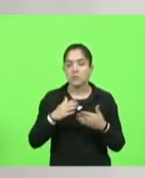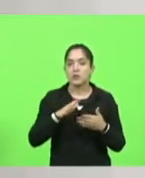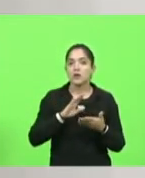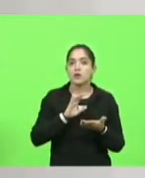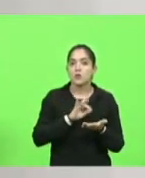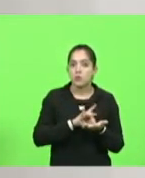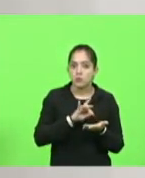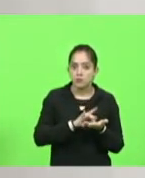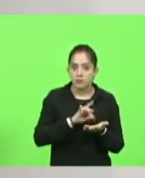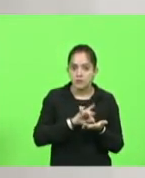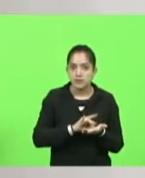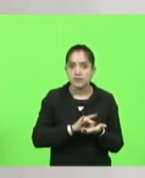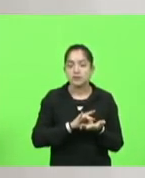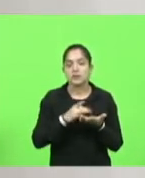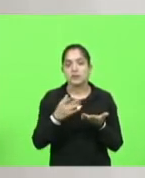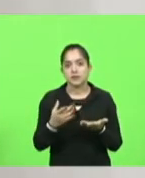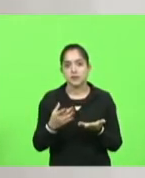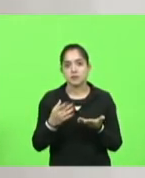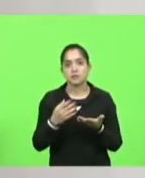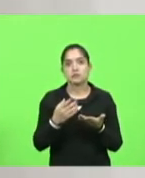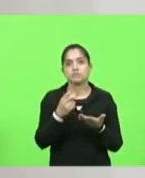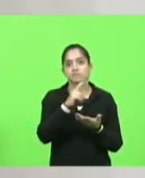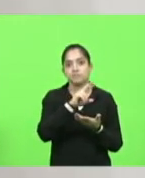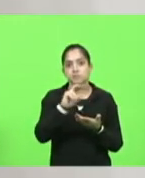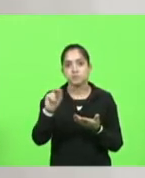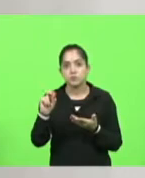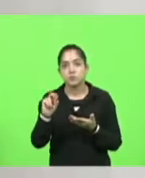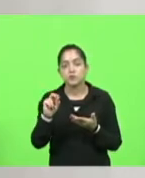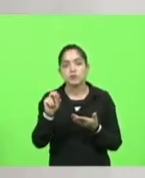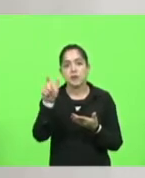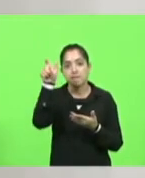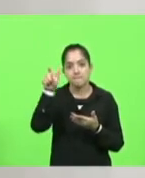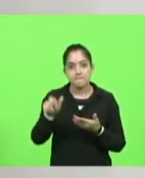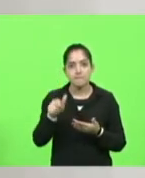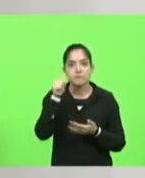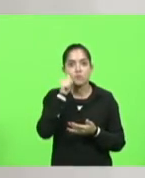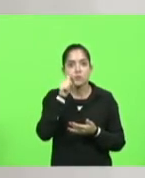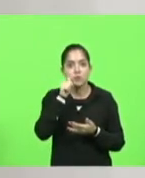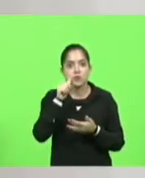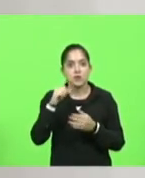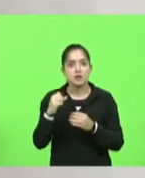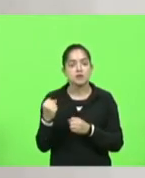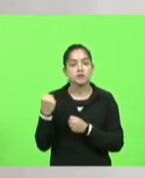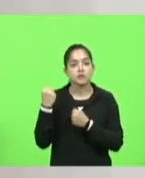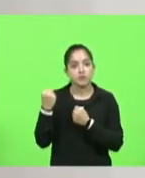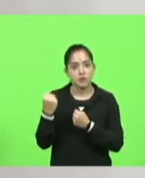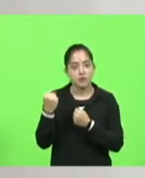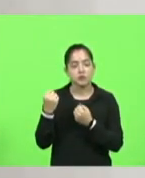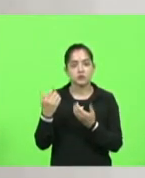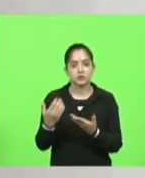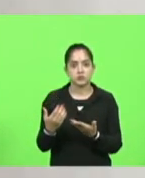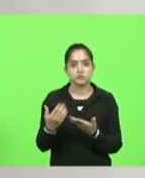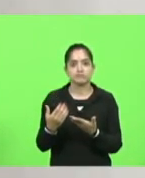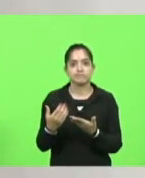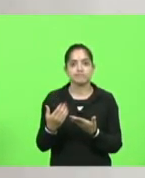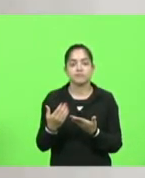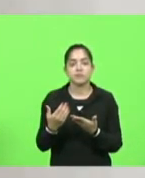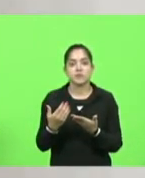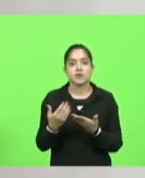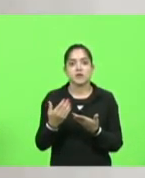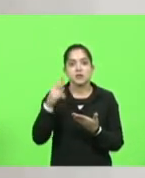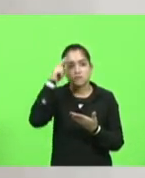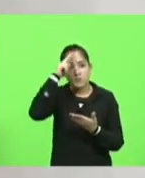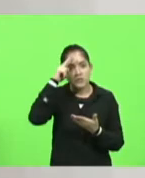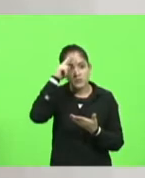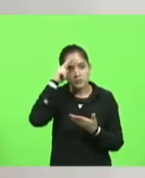que dignifique o bicentenário de uma das mulheres mais aguerridas dos nossos tempos que tem uma história